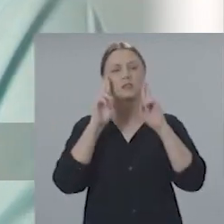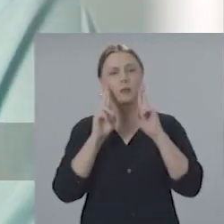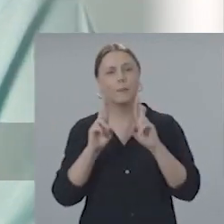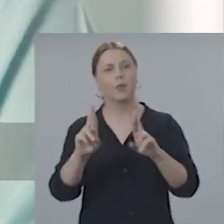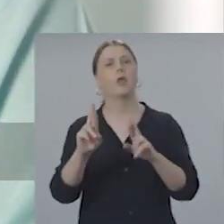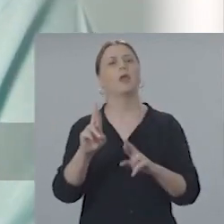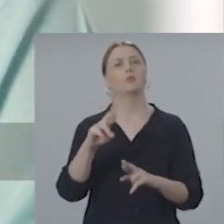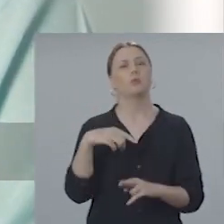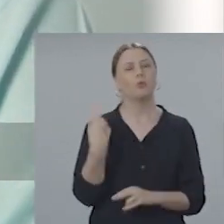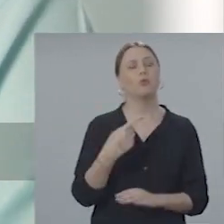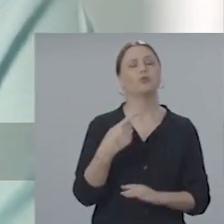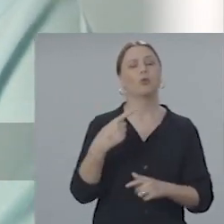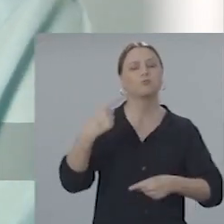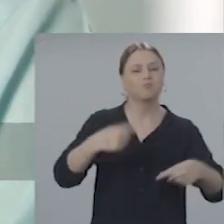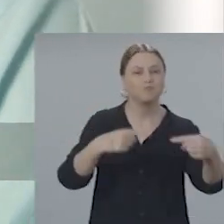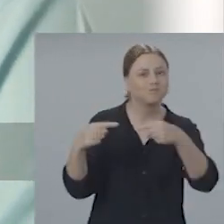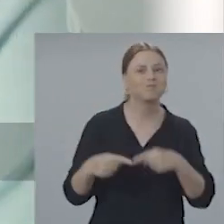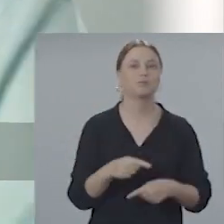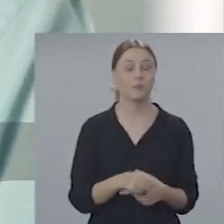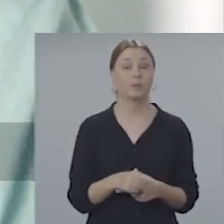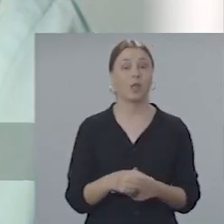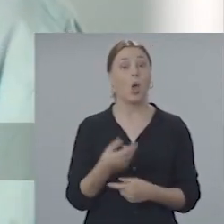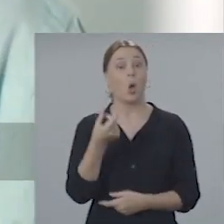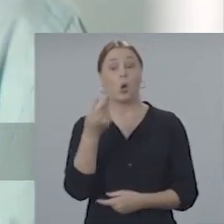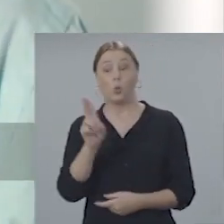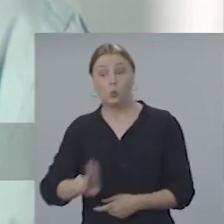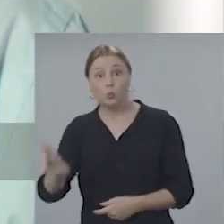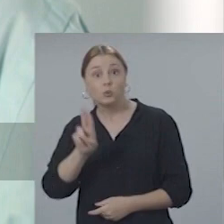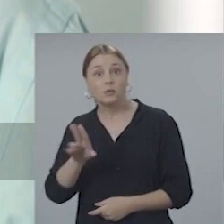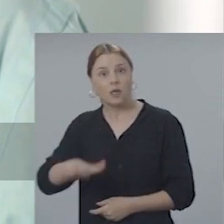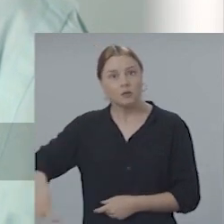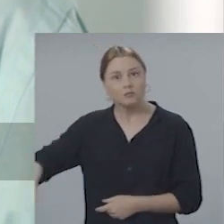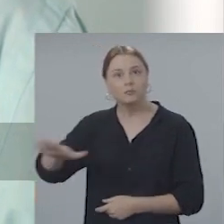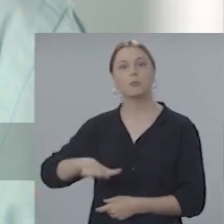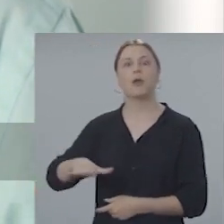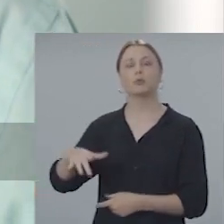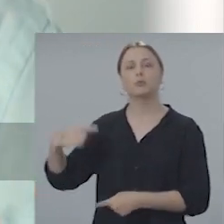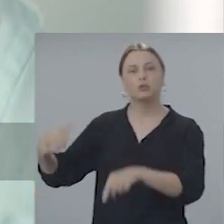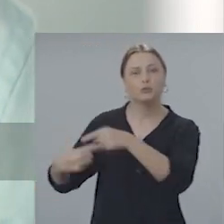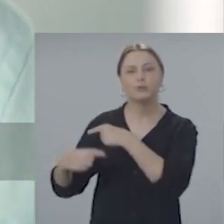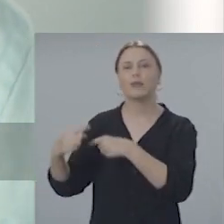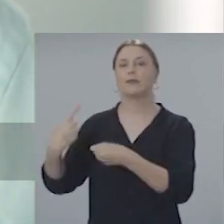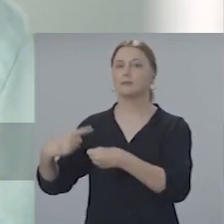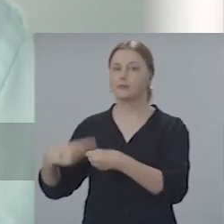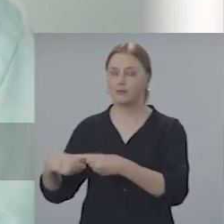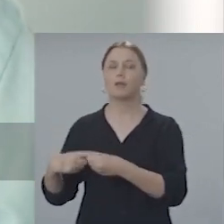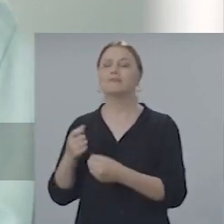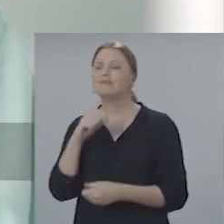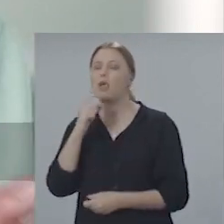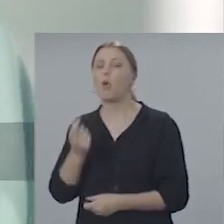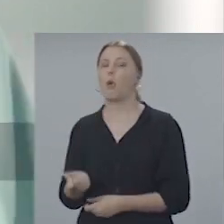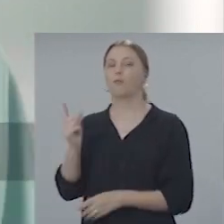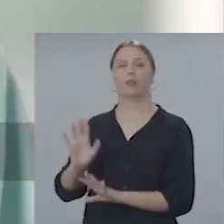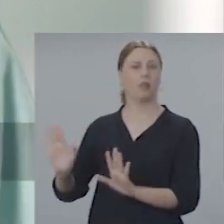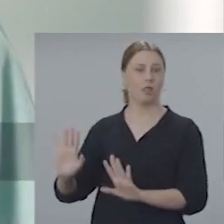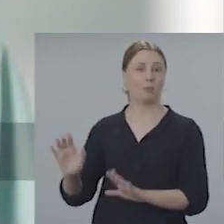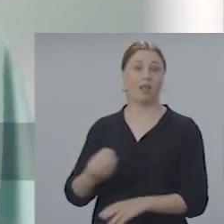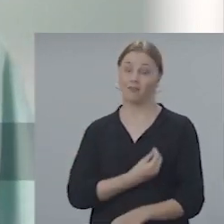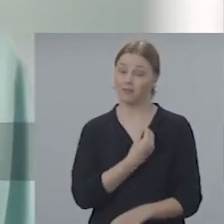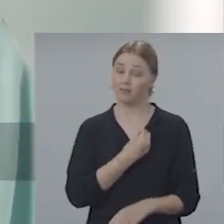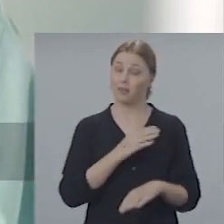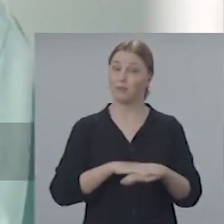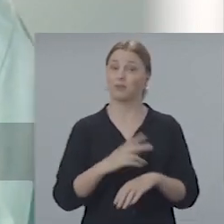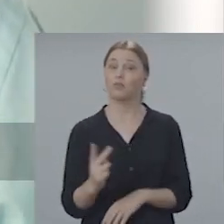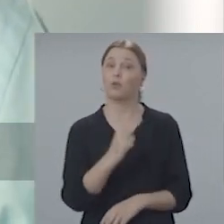campanha propositiva, com respeito a todos os nossos adversários. Usaremos esse espaço para discutir nossa cidade